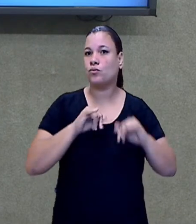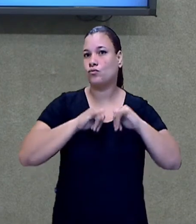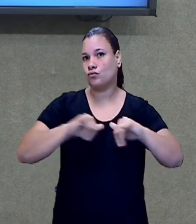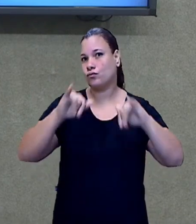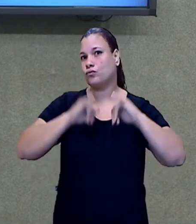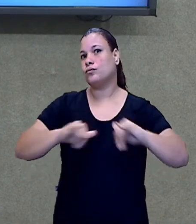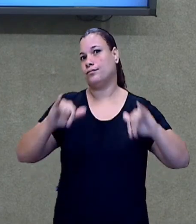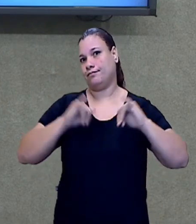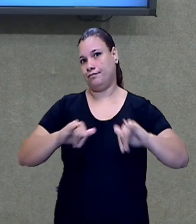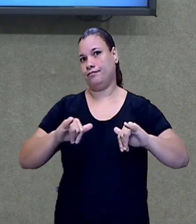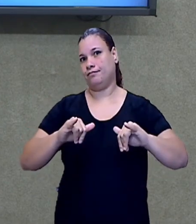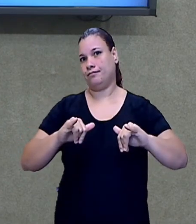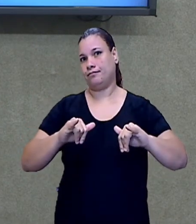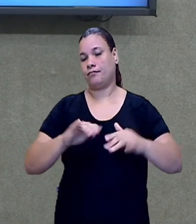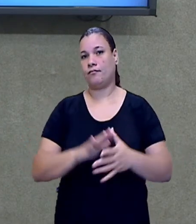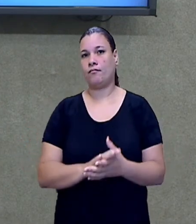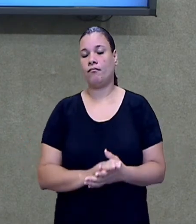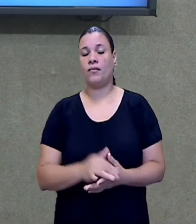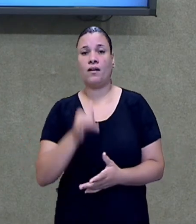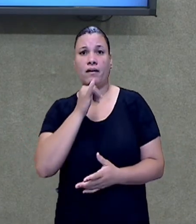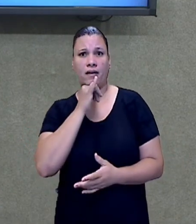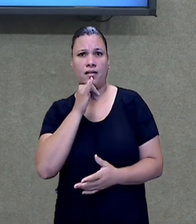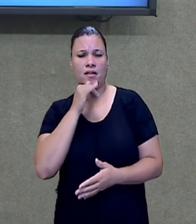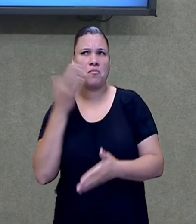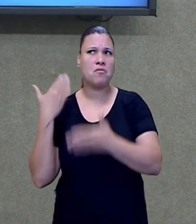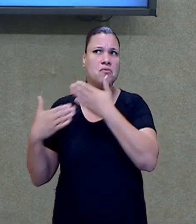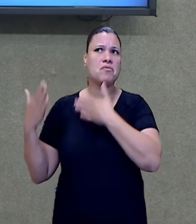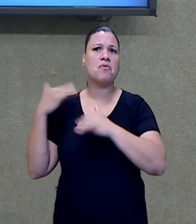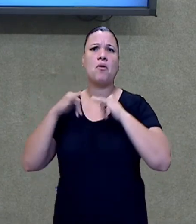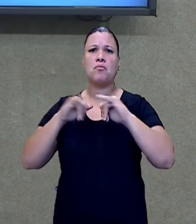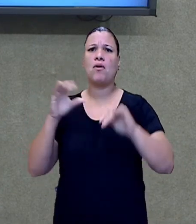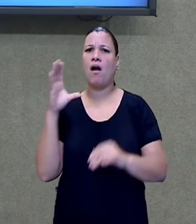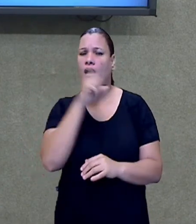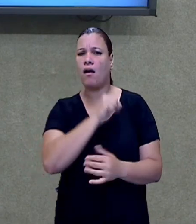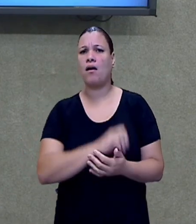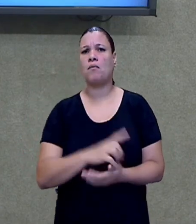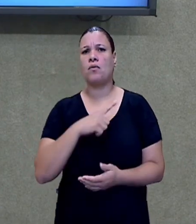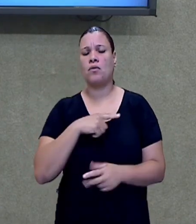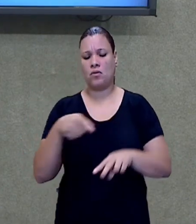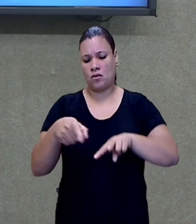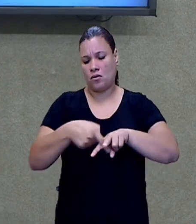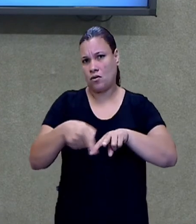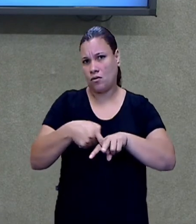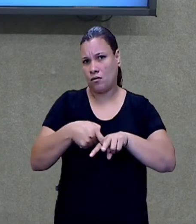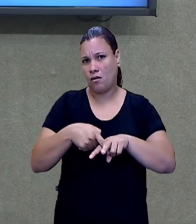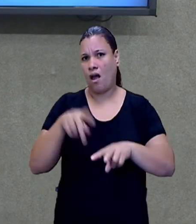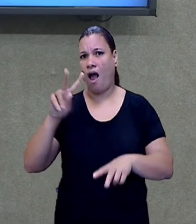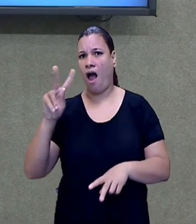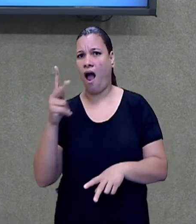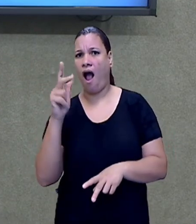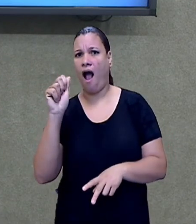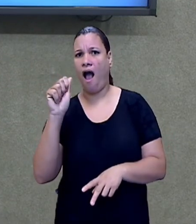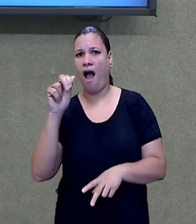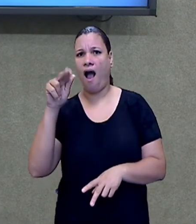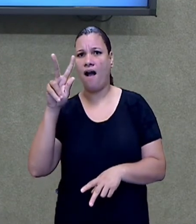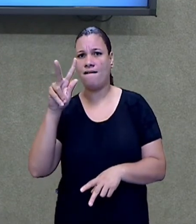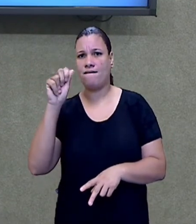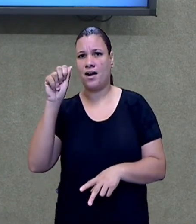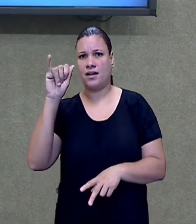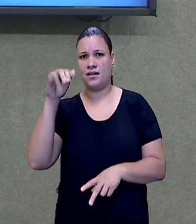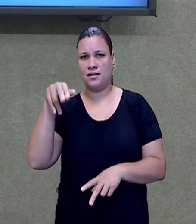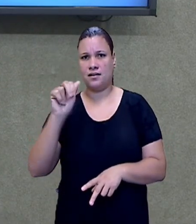facilidade. Por exemplo, quem não se recorda das havaianas, as legítimas, realmente